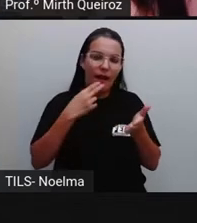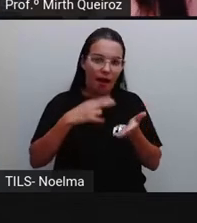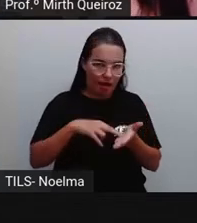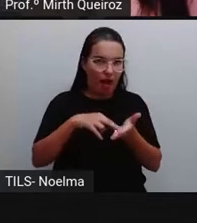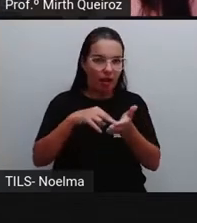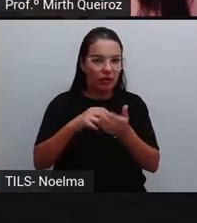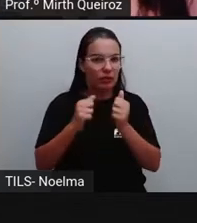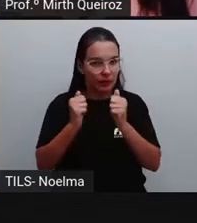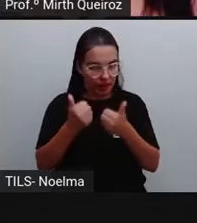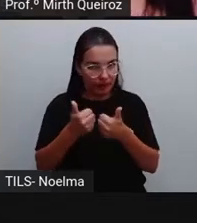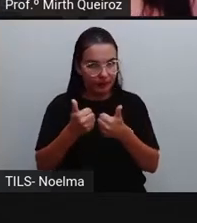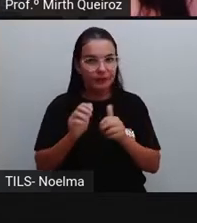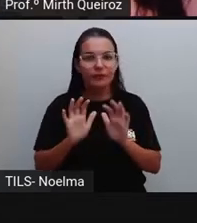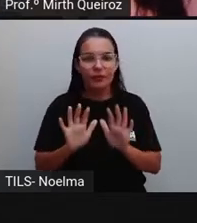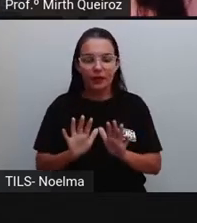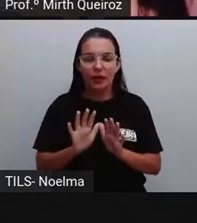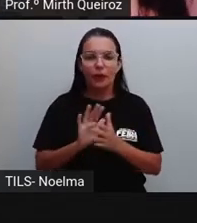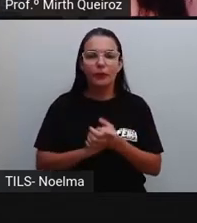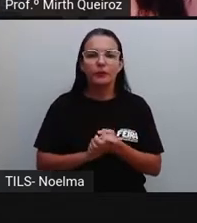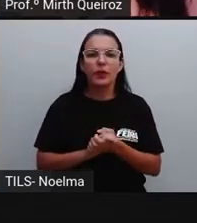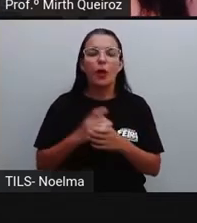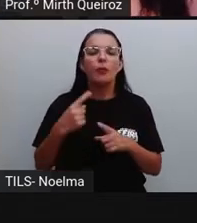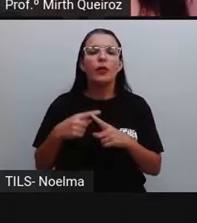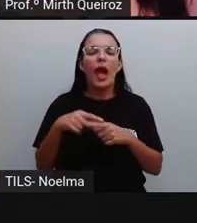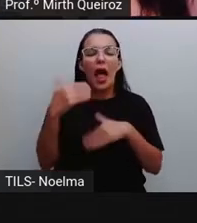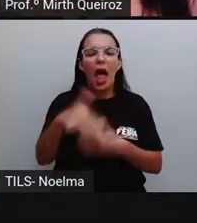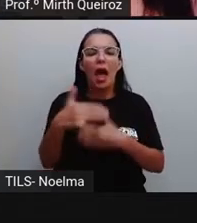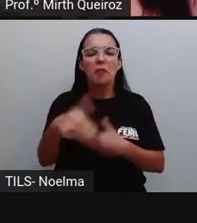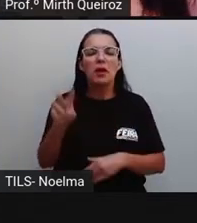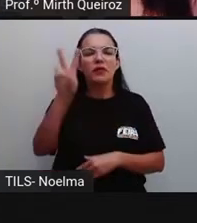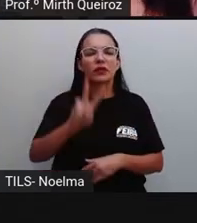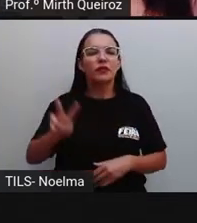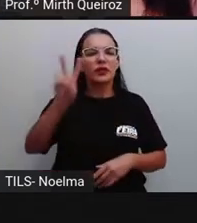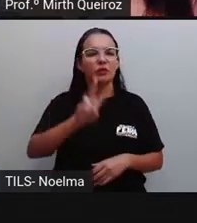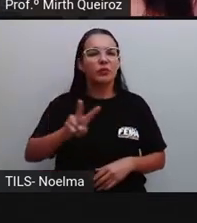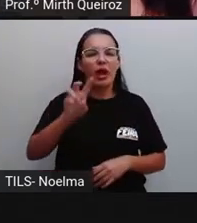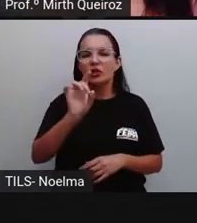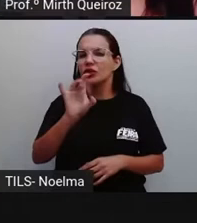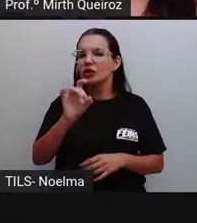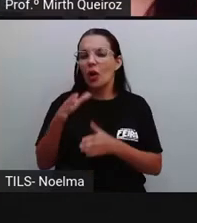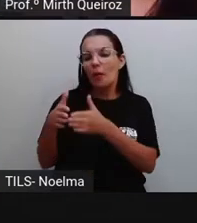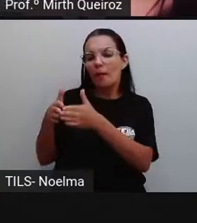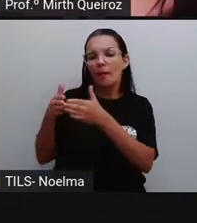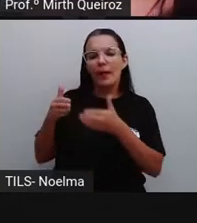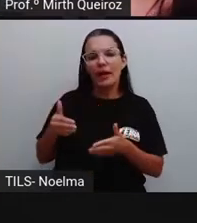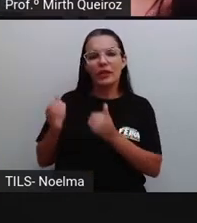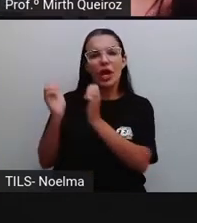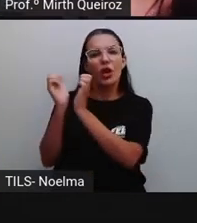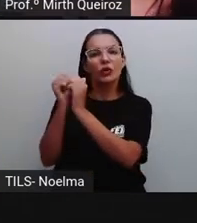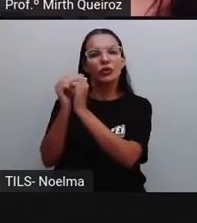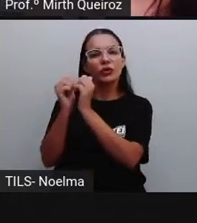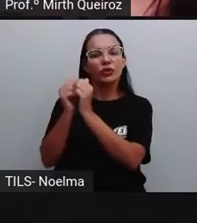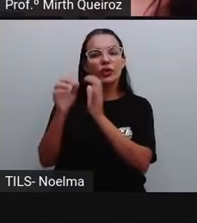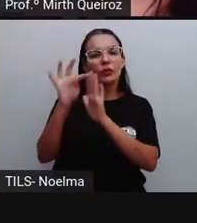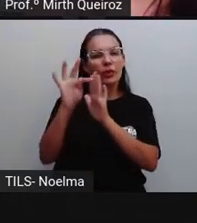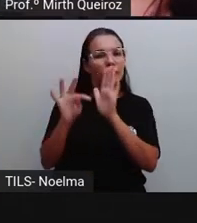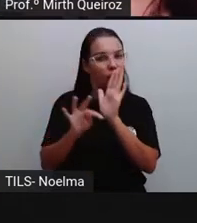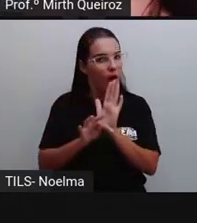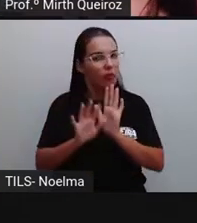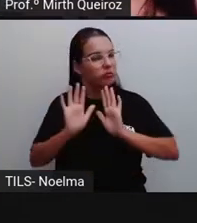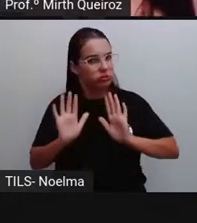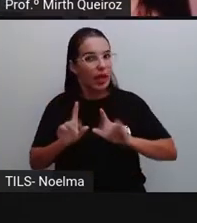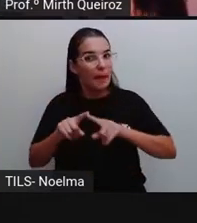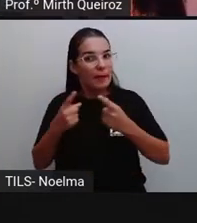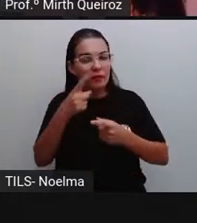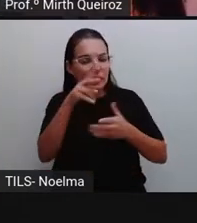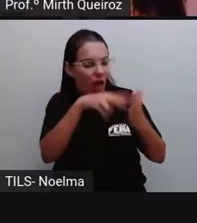vestibulares, ele vai vir cobrando a questão dos gêneros textuais. Então, pode haver vestibulares que cobrem aí a